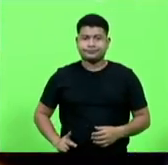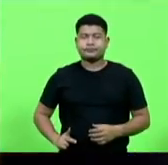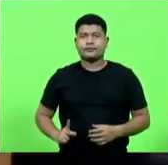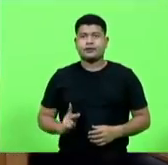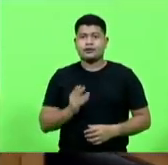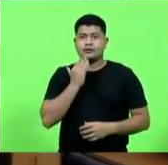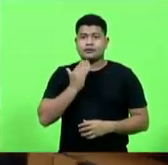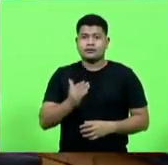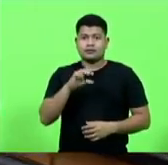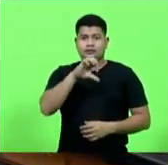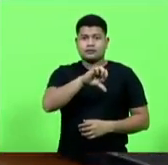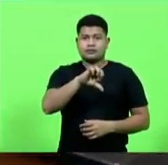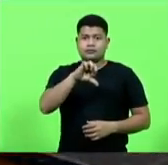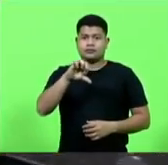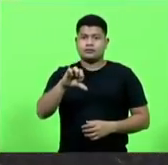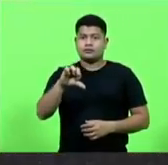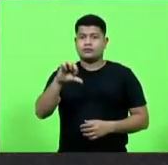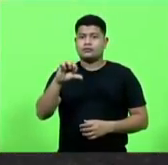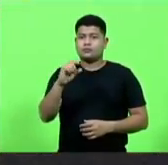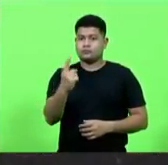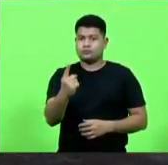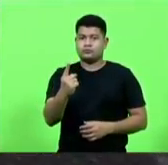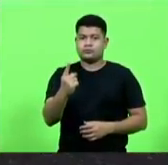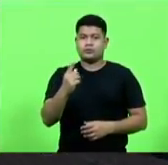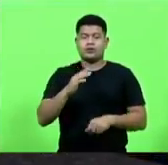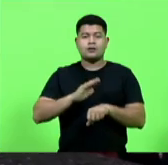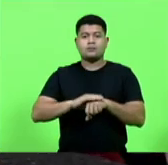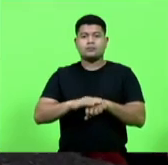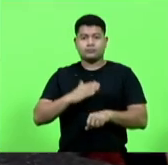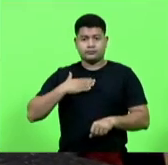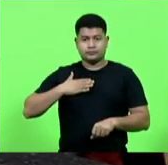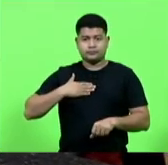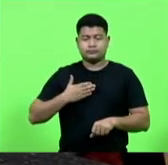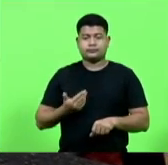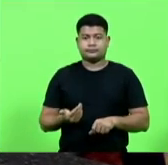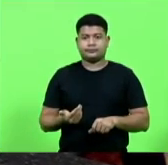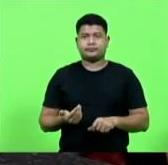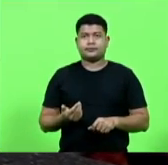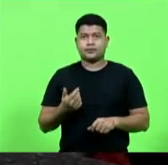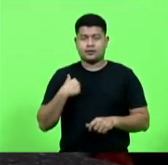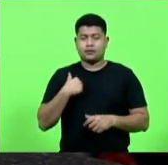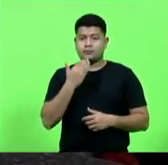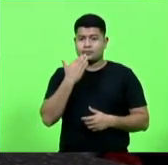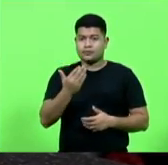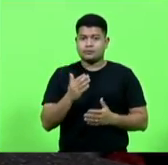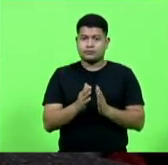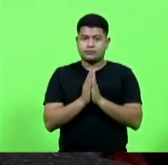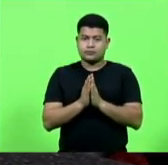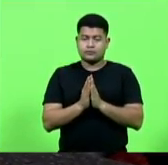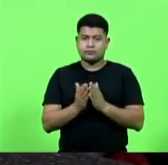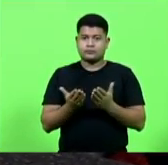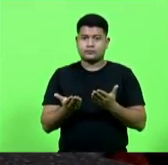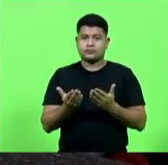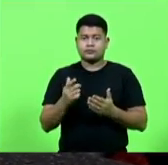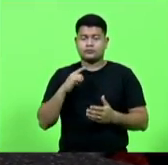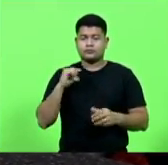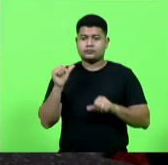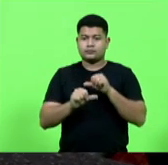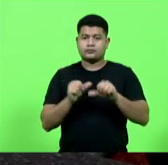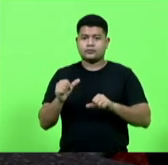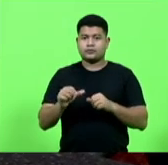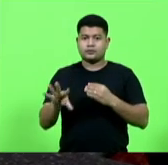requerimento 991 de minha autoria. Peço que seja feita uma correção na